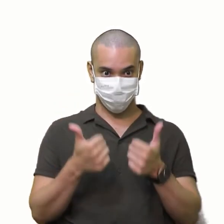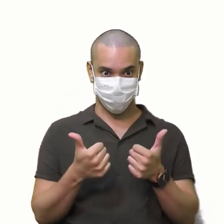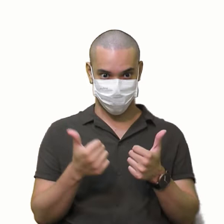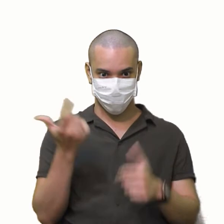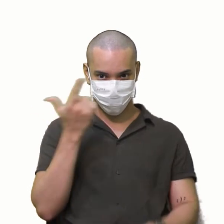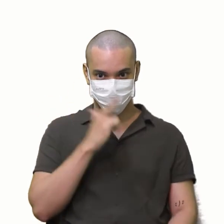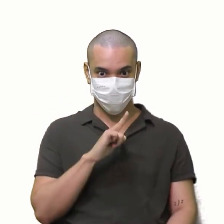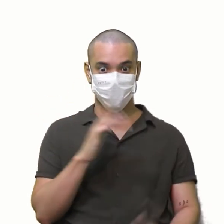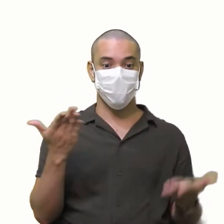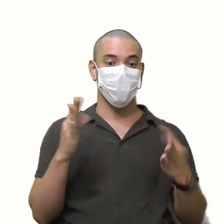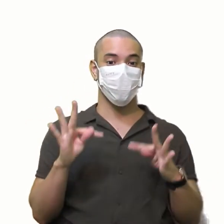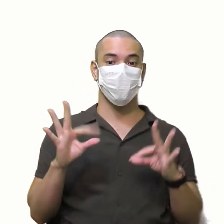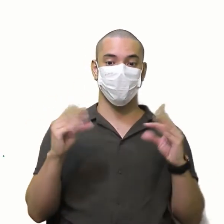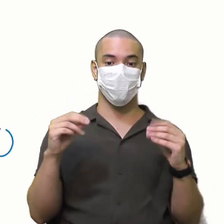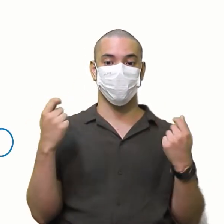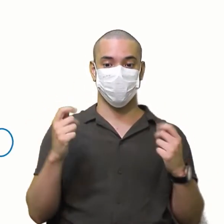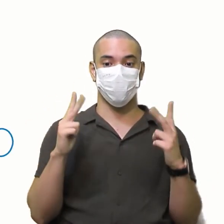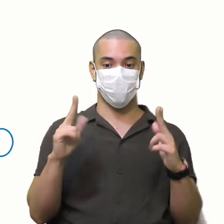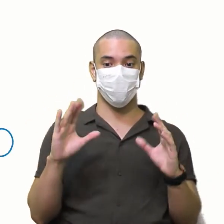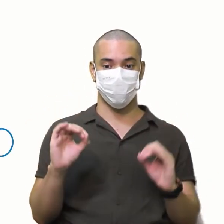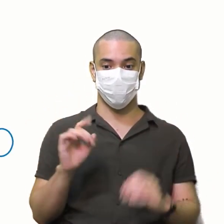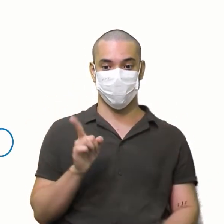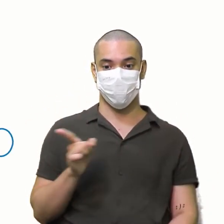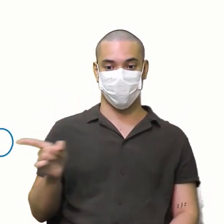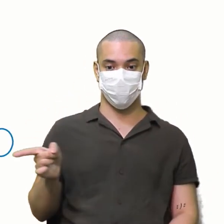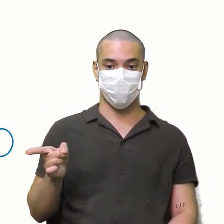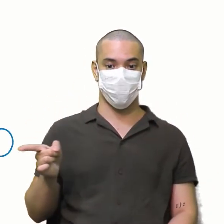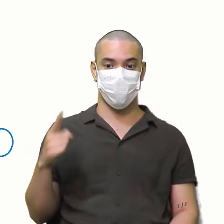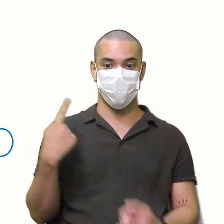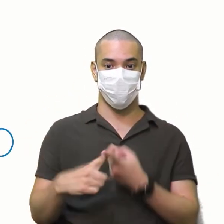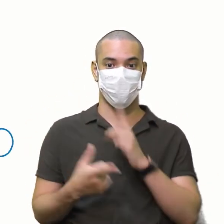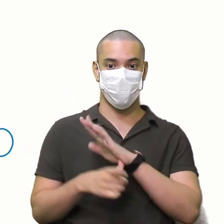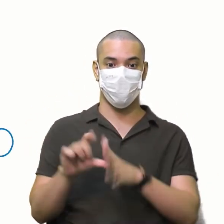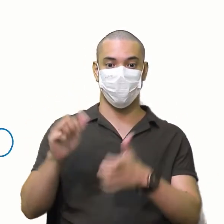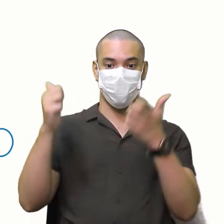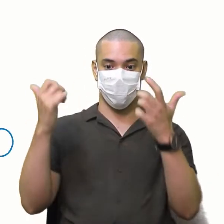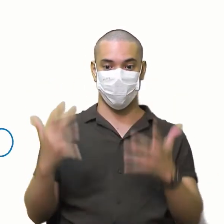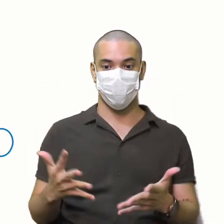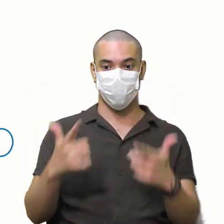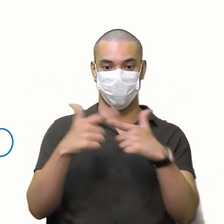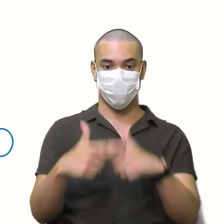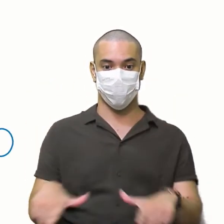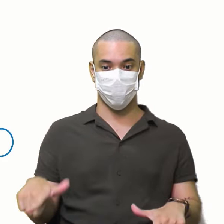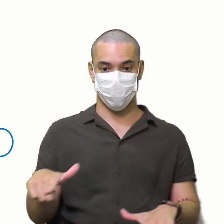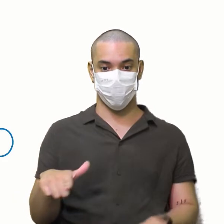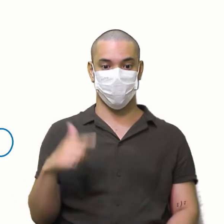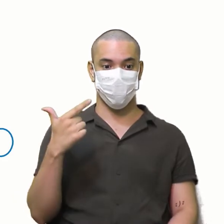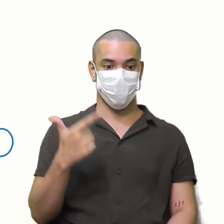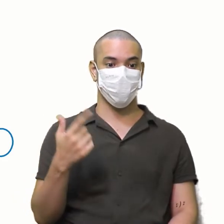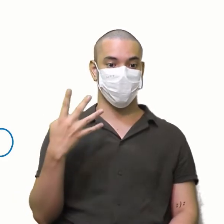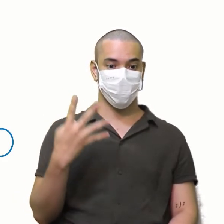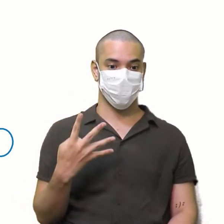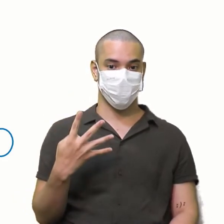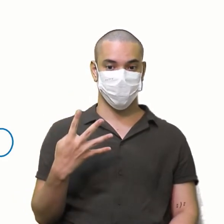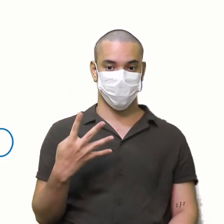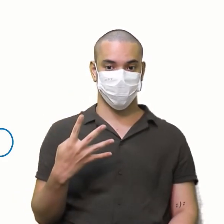Agora tudo isso tem que ser igual a 0 Porque foi falado que era nulo né Vamos lá 24